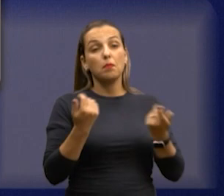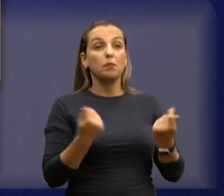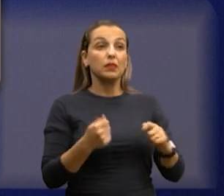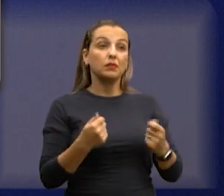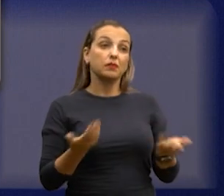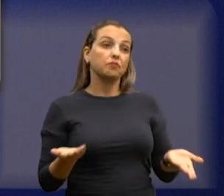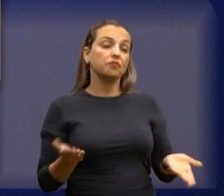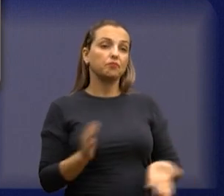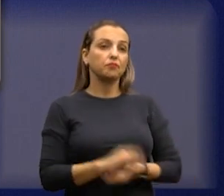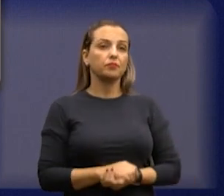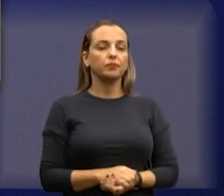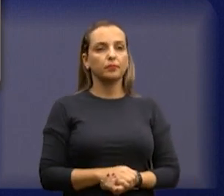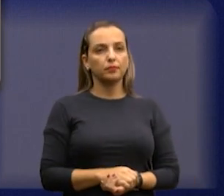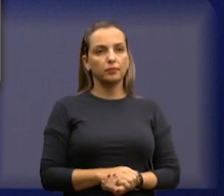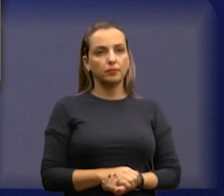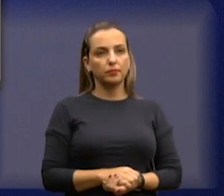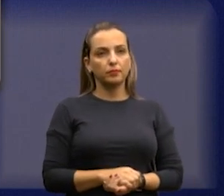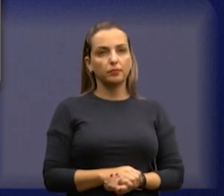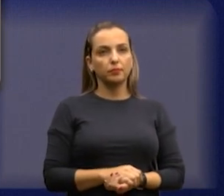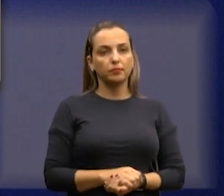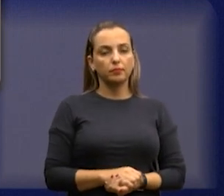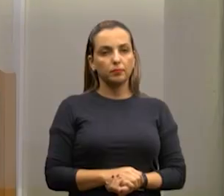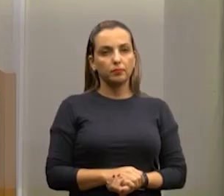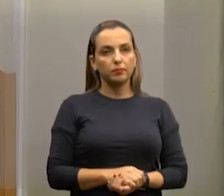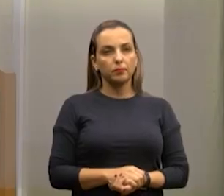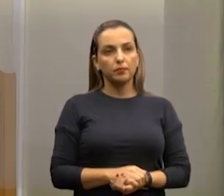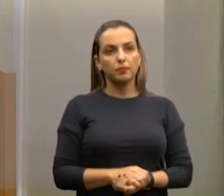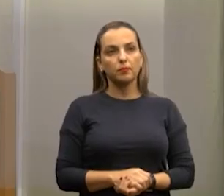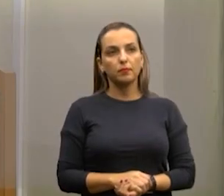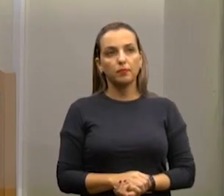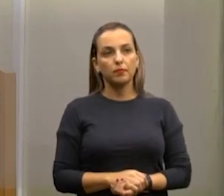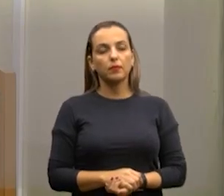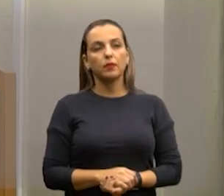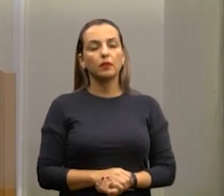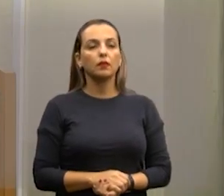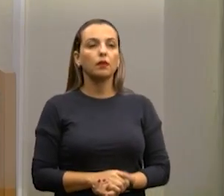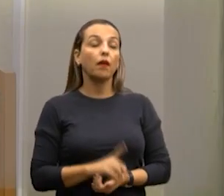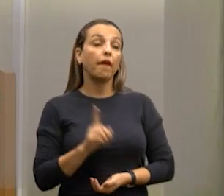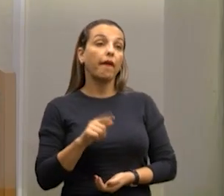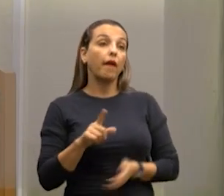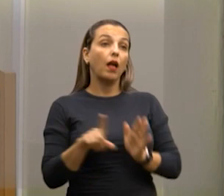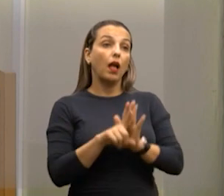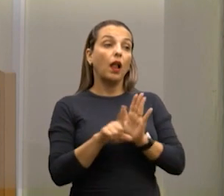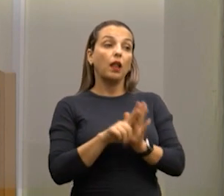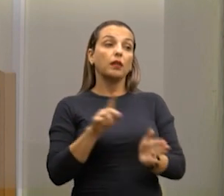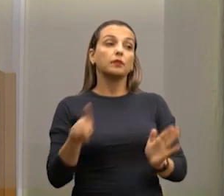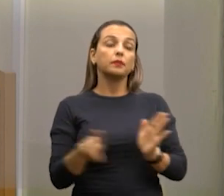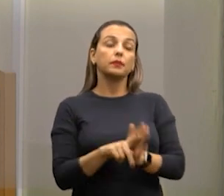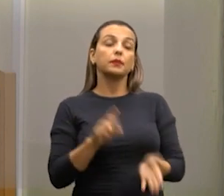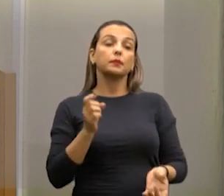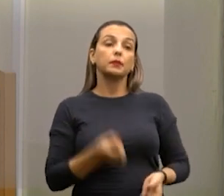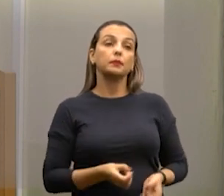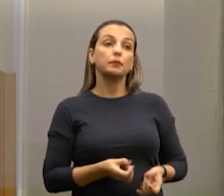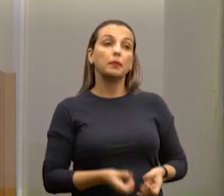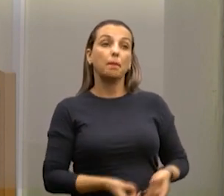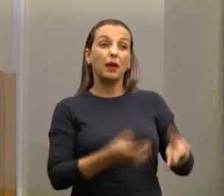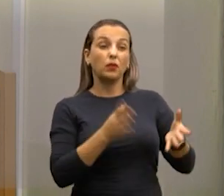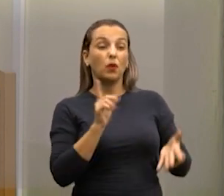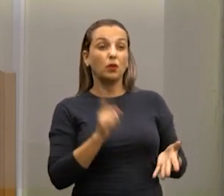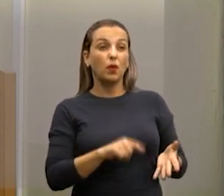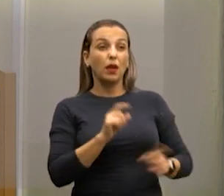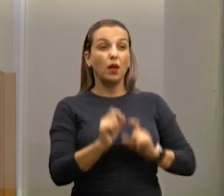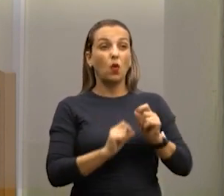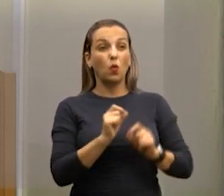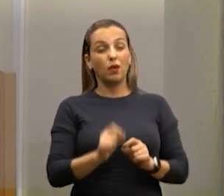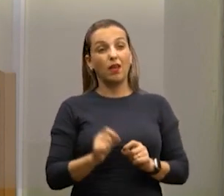pausa aí se quiser viu Mari, passar já para outra foto, só vou dar uma rapidez, senão não vai dar tempo, a lei do abandono, o que a gente tem, essa casa aí, estive